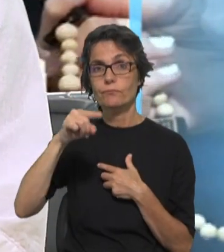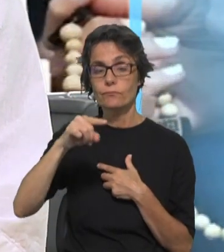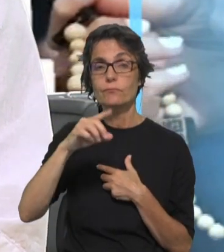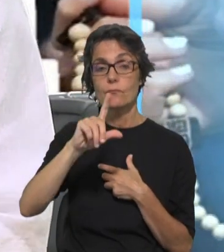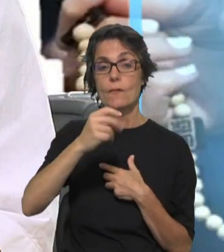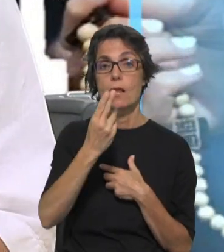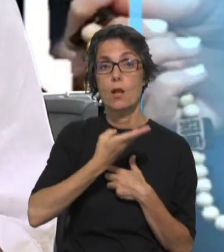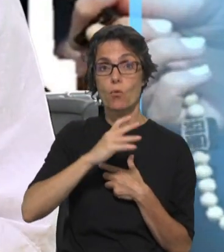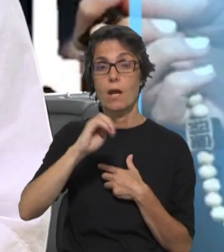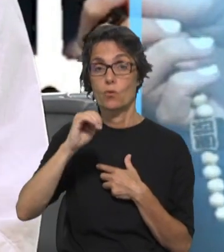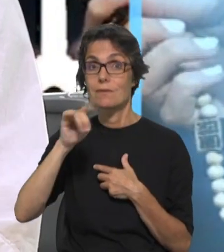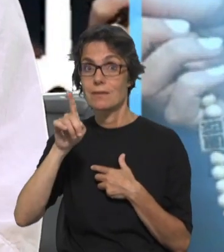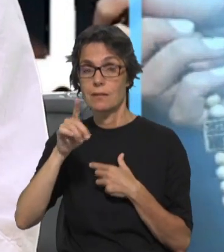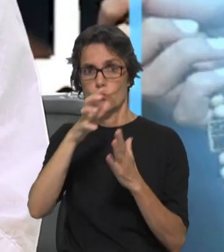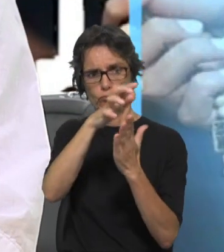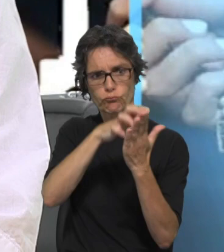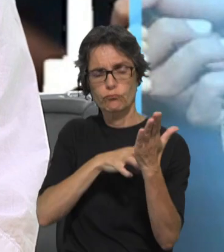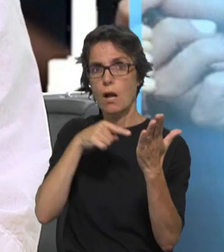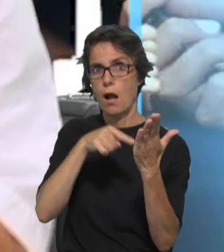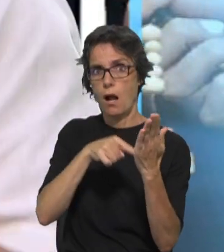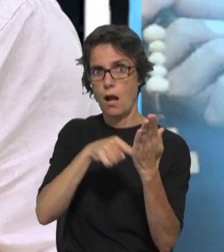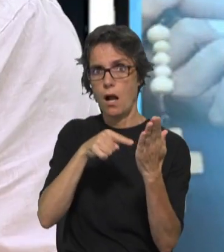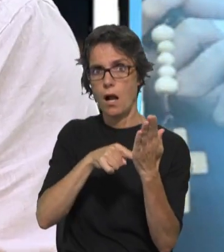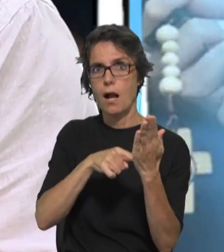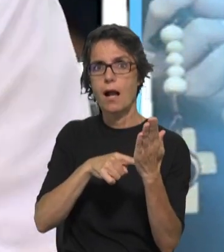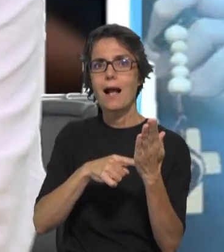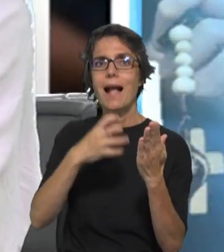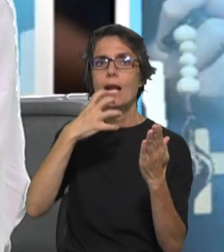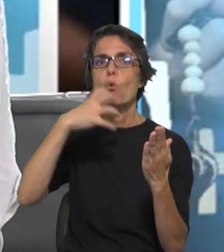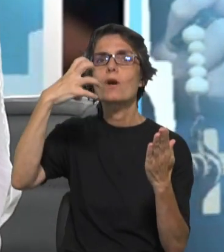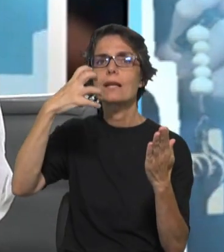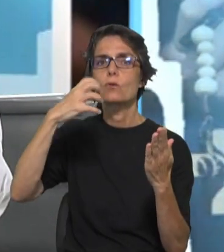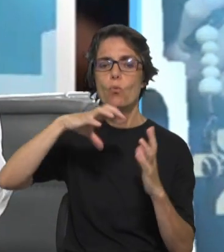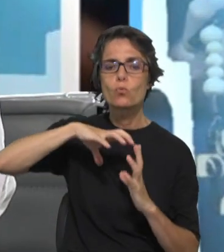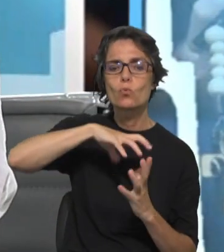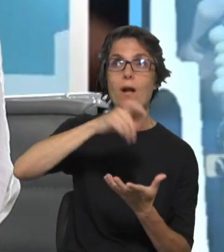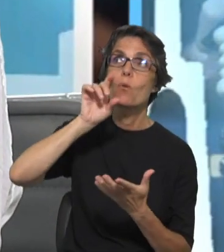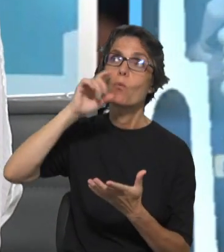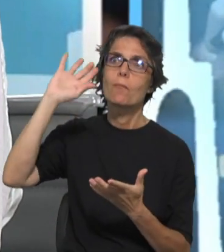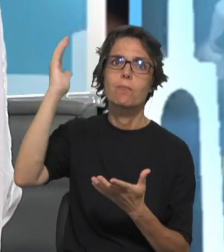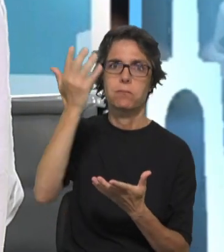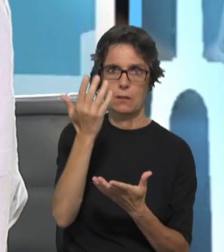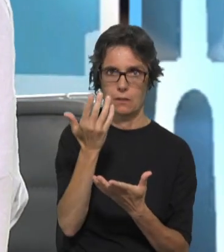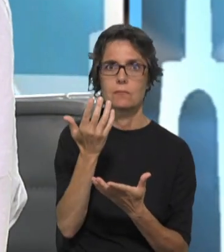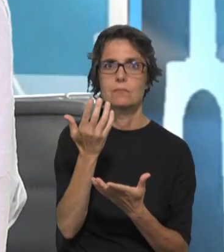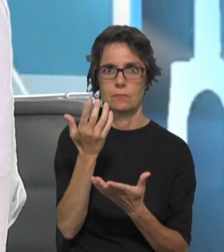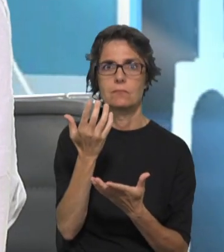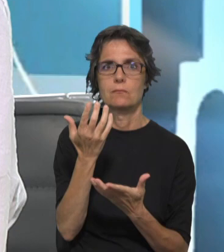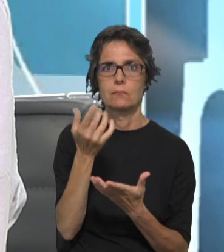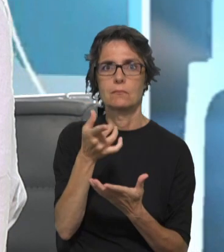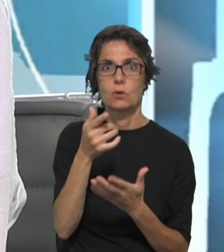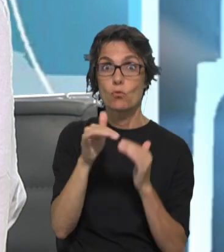Si percorre todo o texto e a partir daí sempre se diz que é a escuta do grito da terra, ambiente e clima, as dificuldades da tal